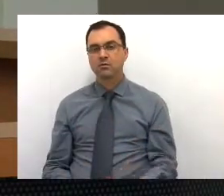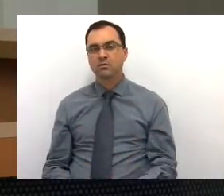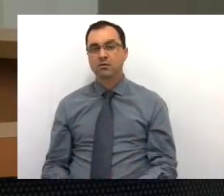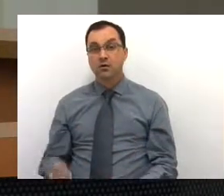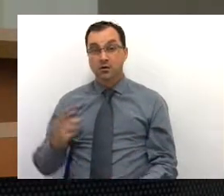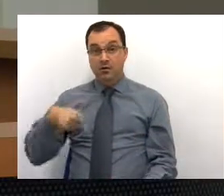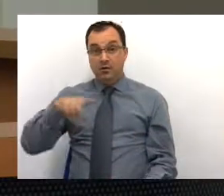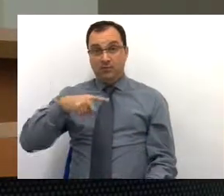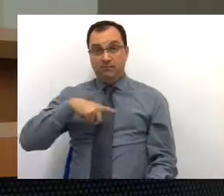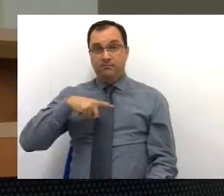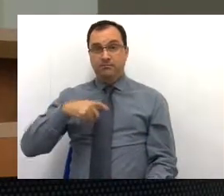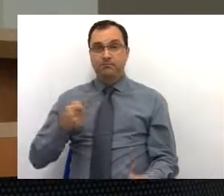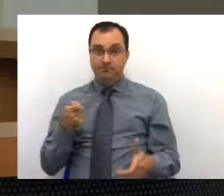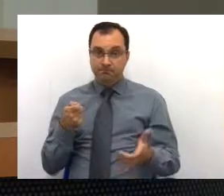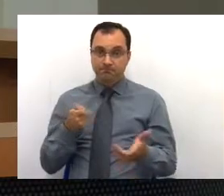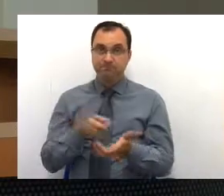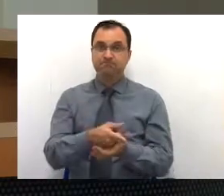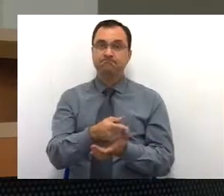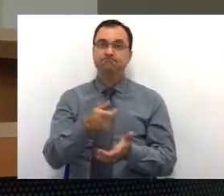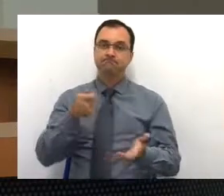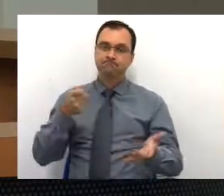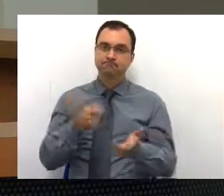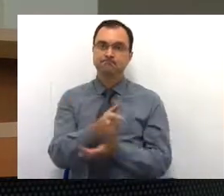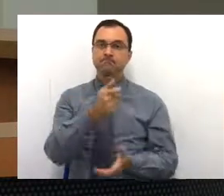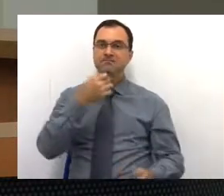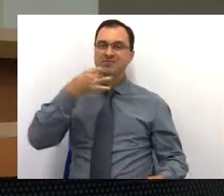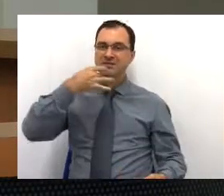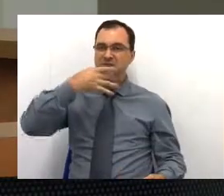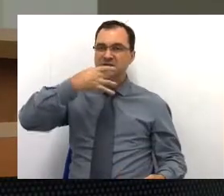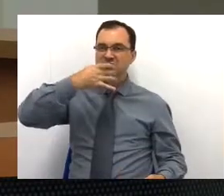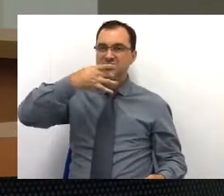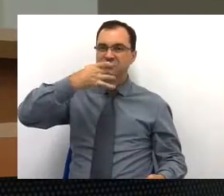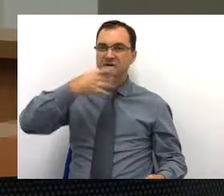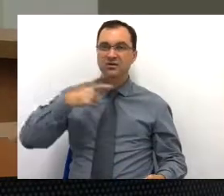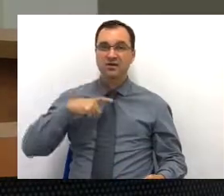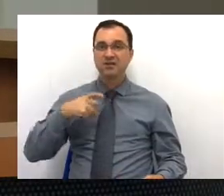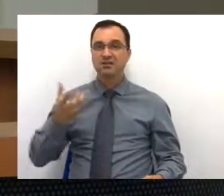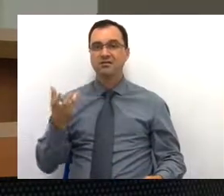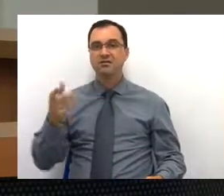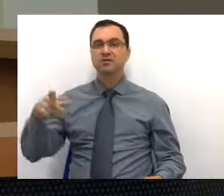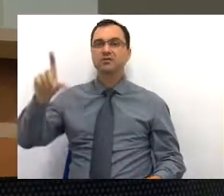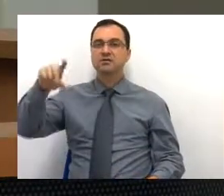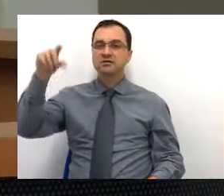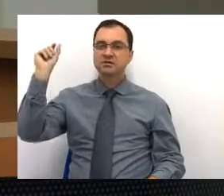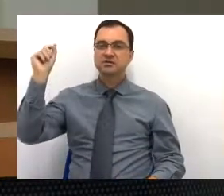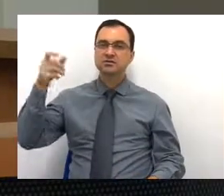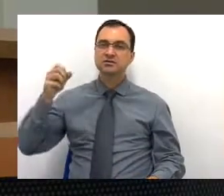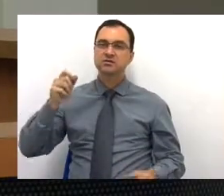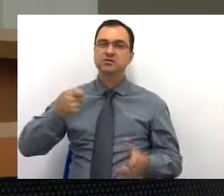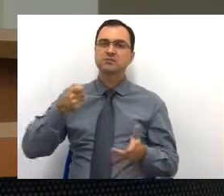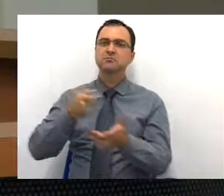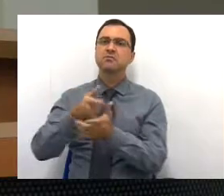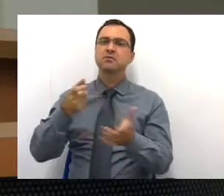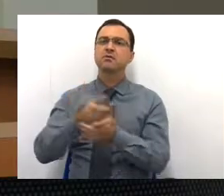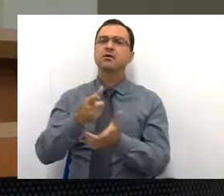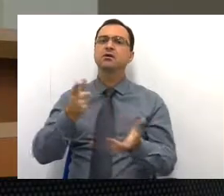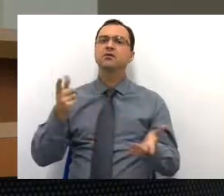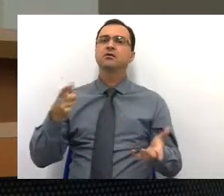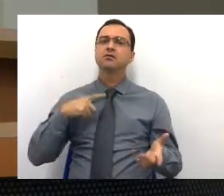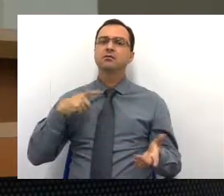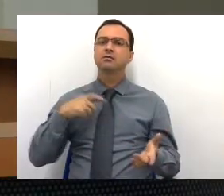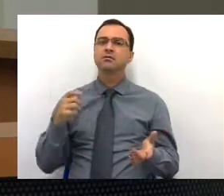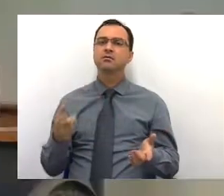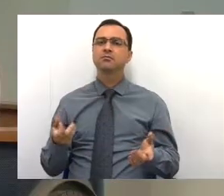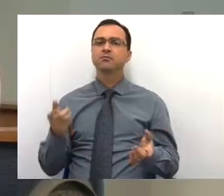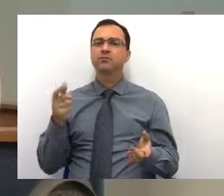Nós temos uma despesa muito grande com medicamentos e nós quisermos destacar também todas essas despesas que temos ali de